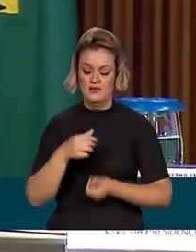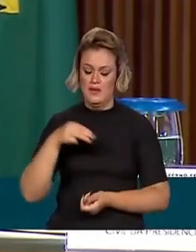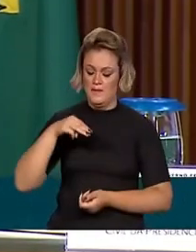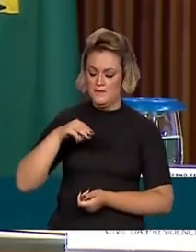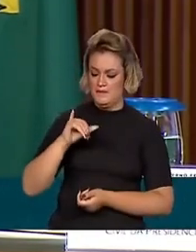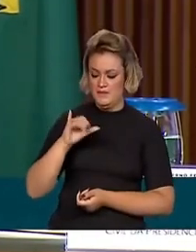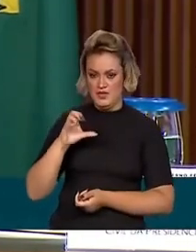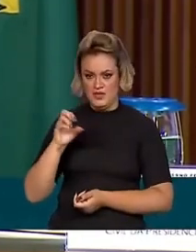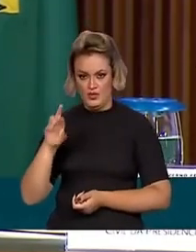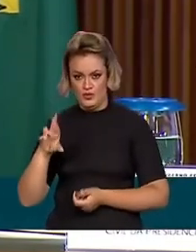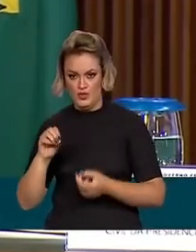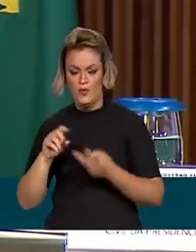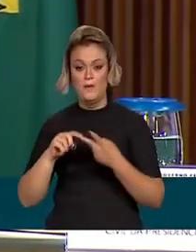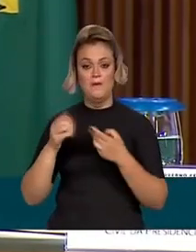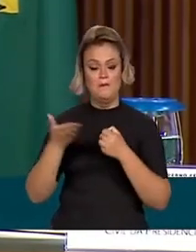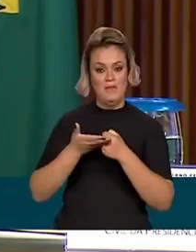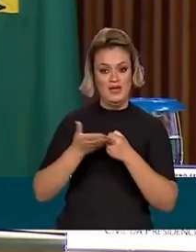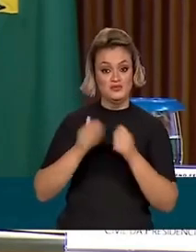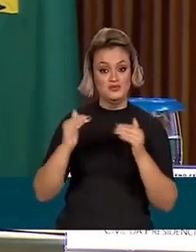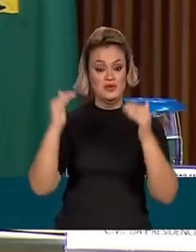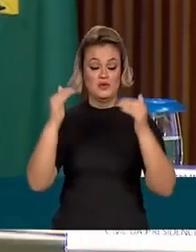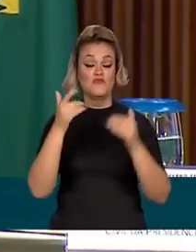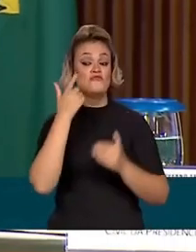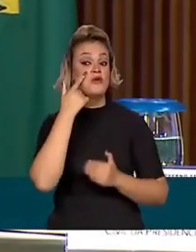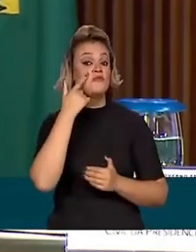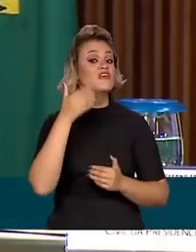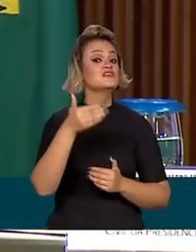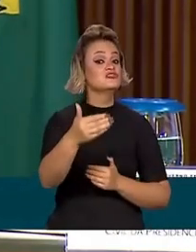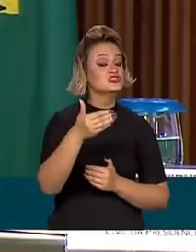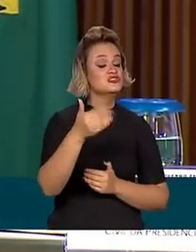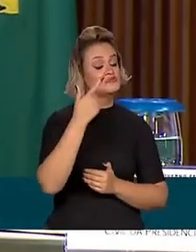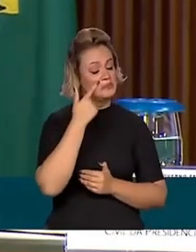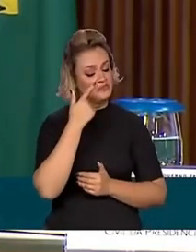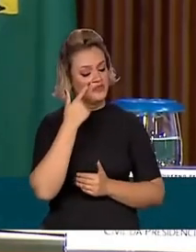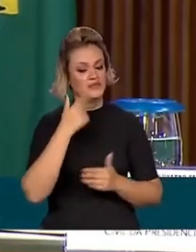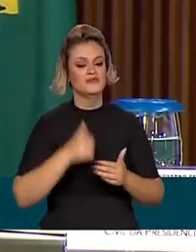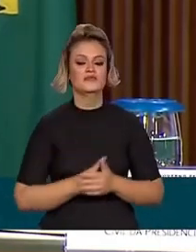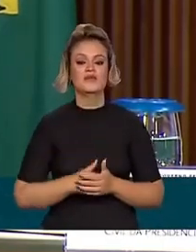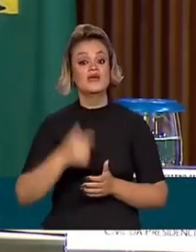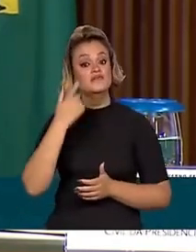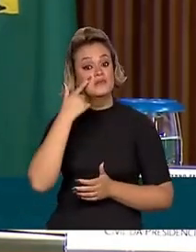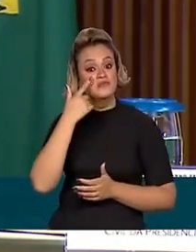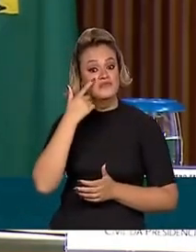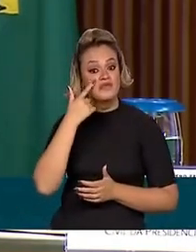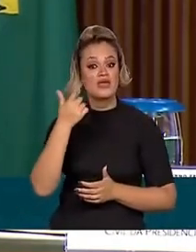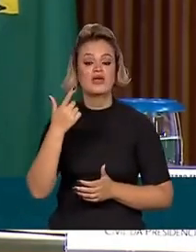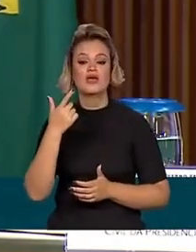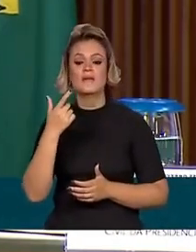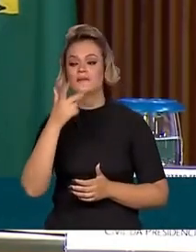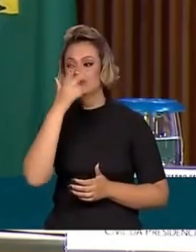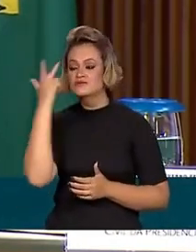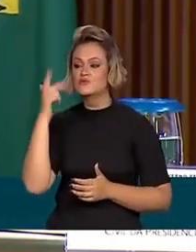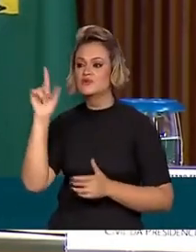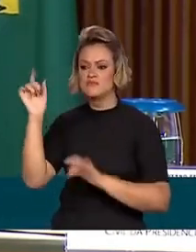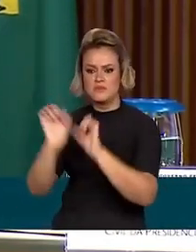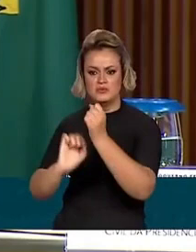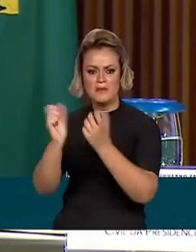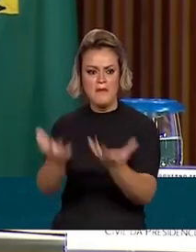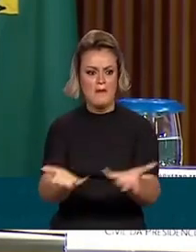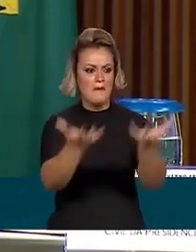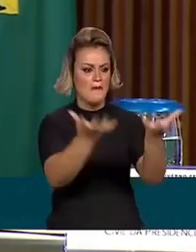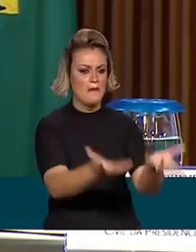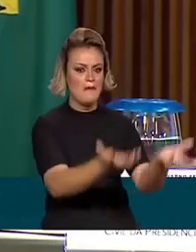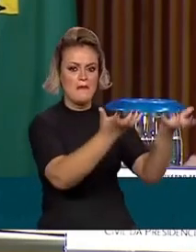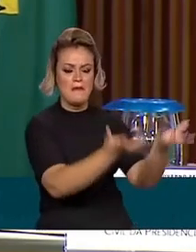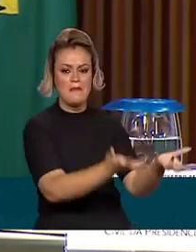pequena e média, começar a acontecer nos rincões desse país. Vamos ver o que vai acontecer quando as pessoas começarem a produzir mais, quando